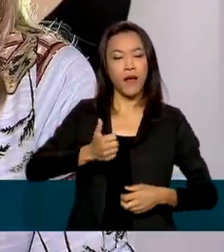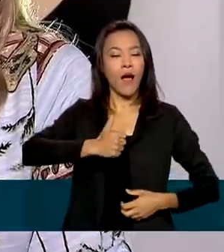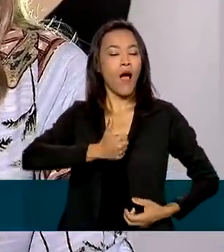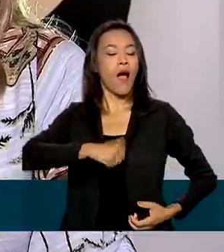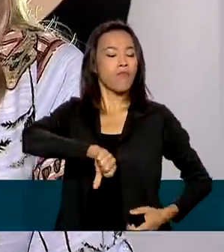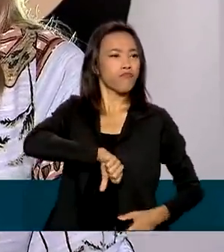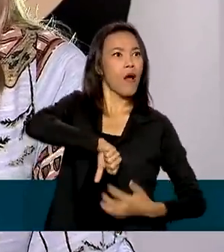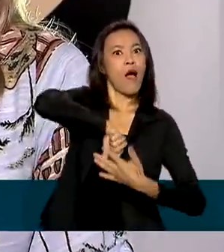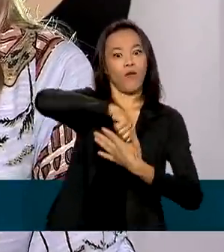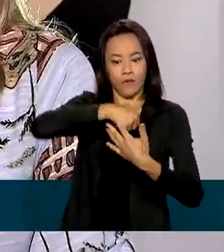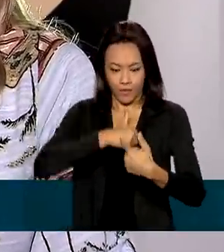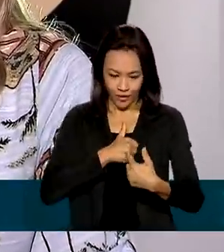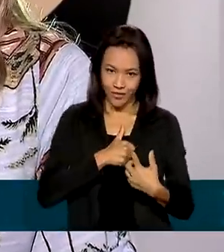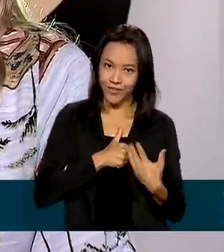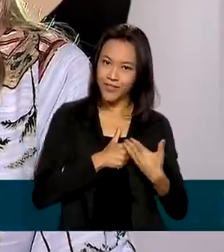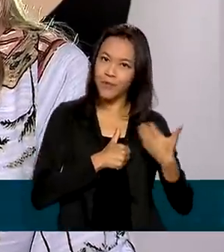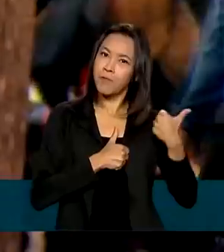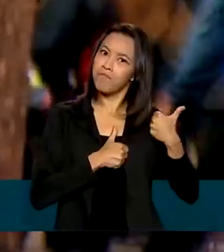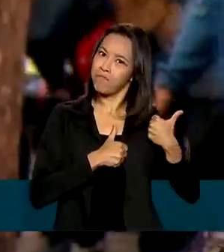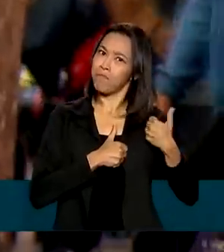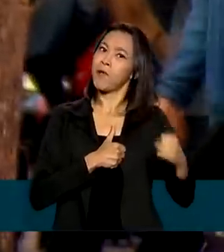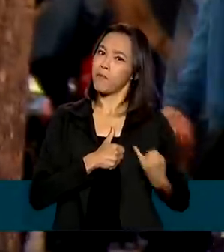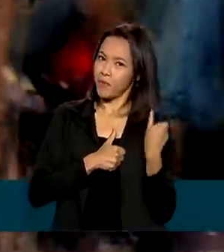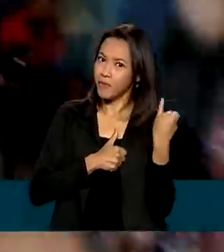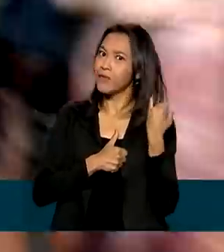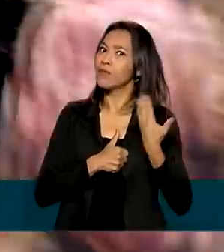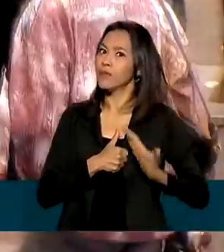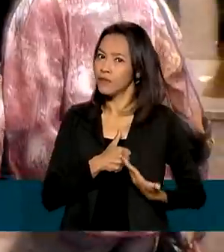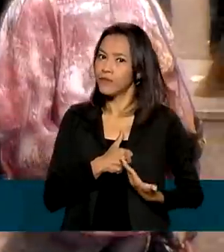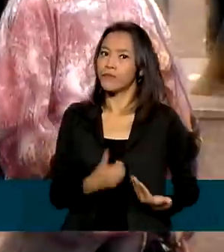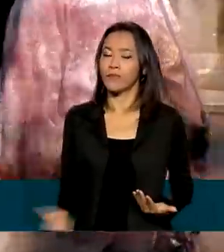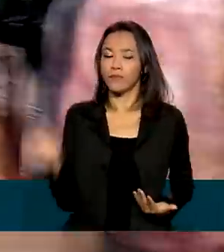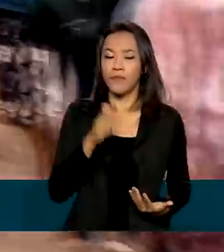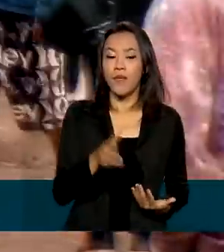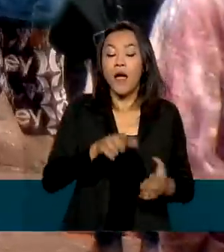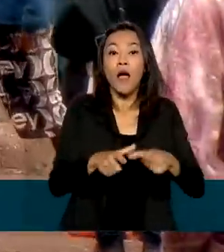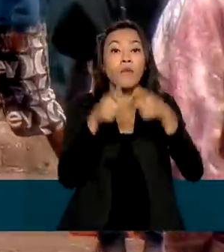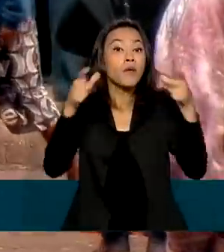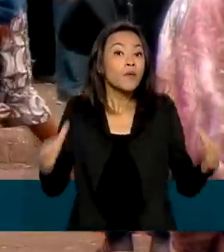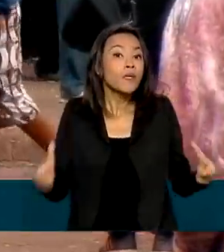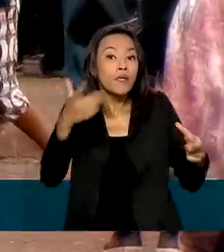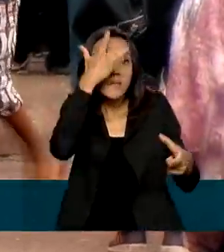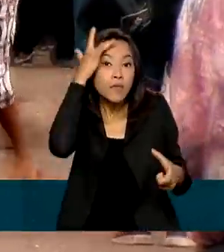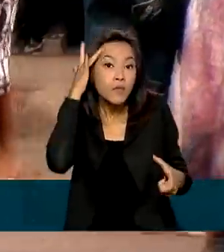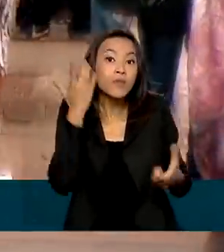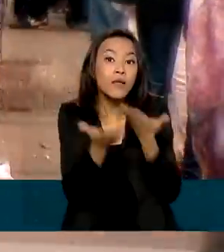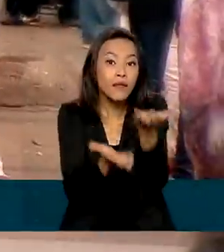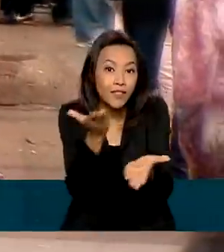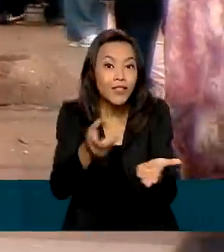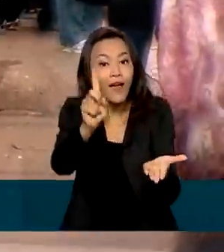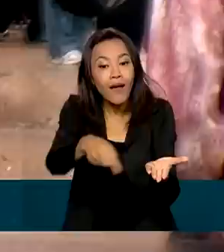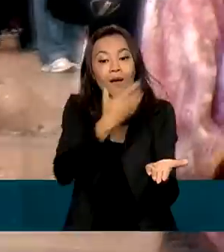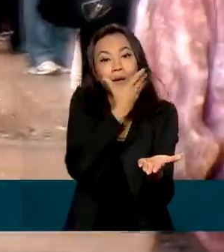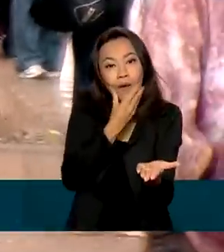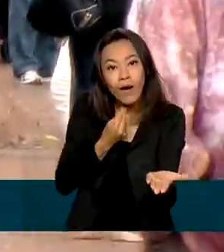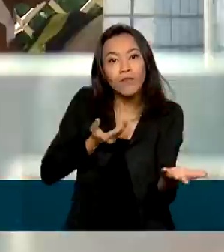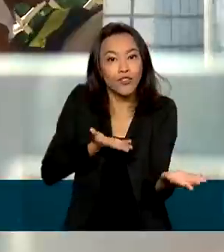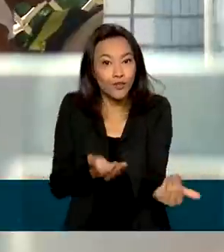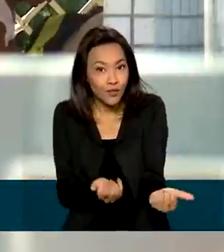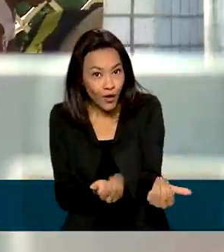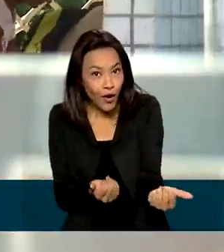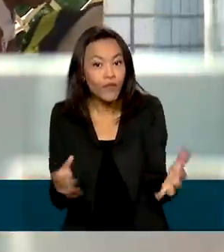pessoa também é importante. A maior parte das pessoas atendidas pelo projeto são homens, jovens e a